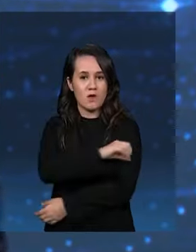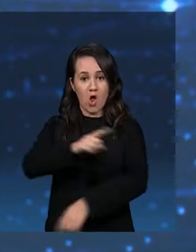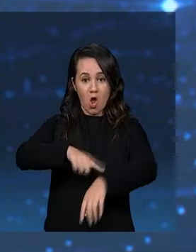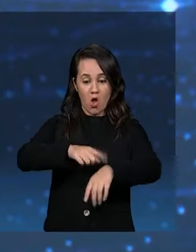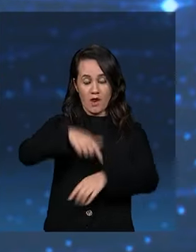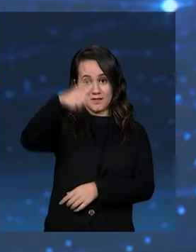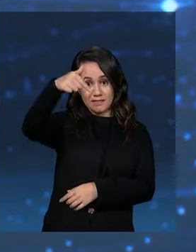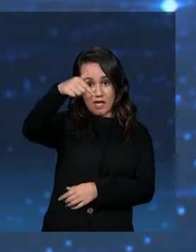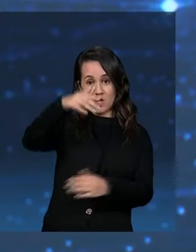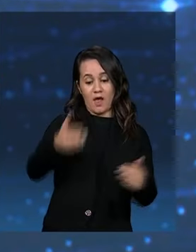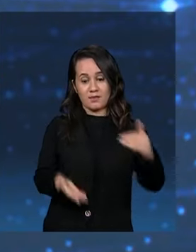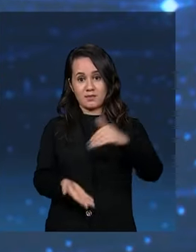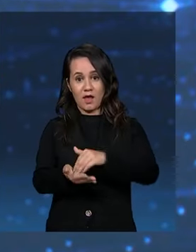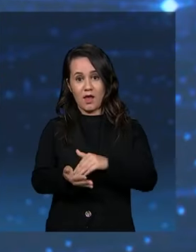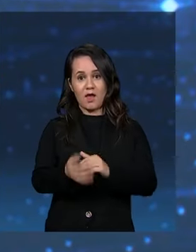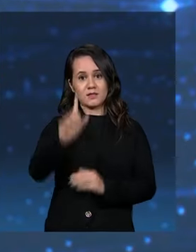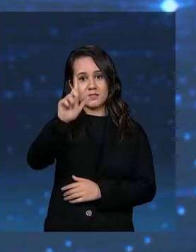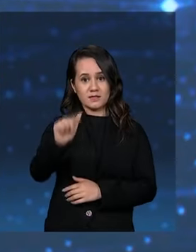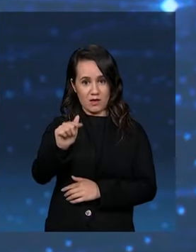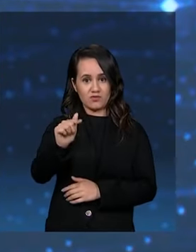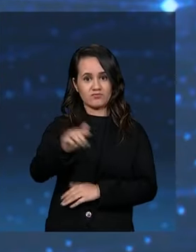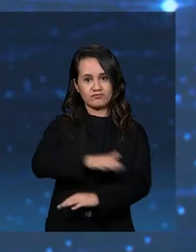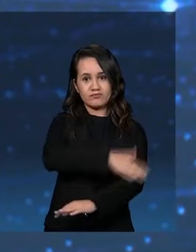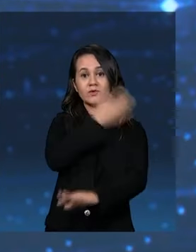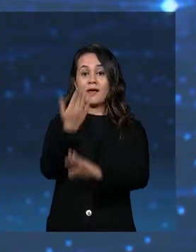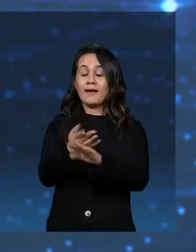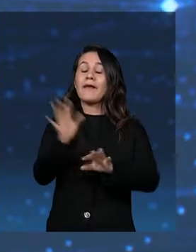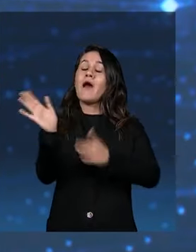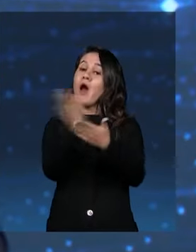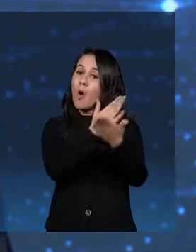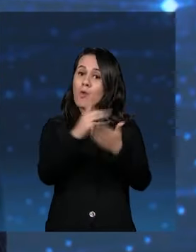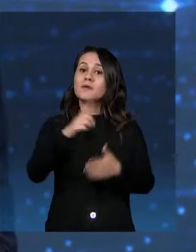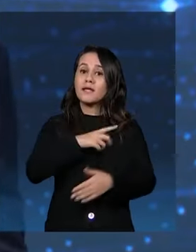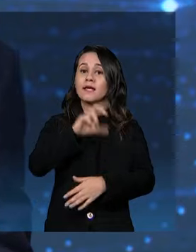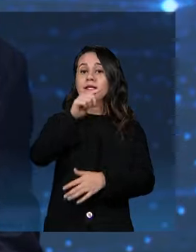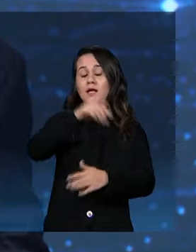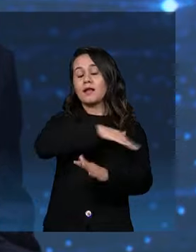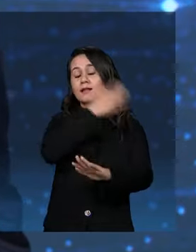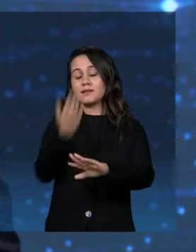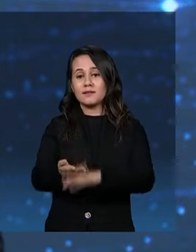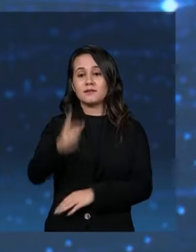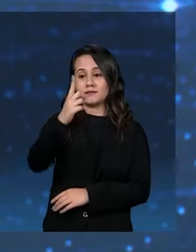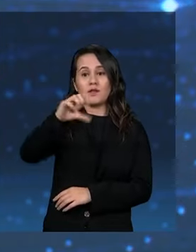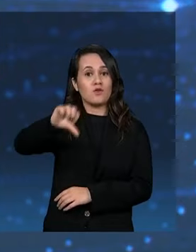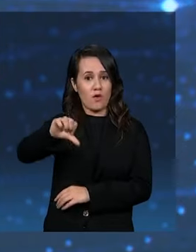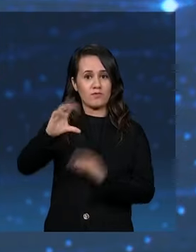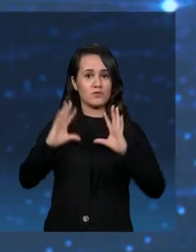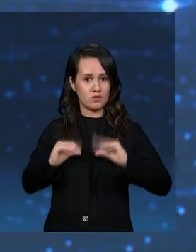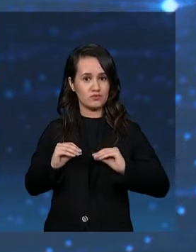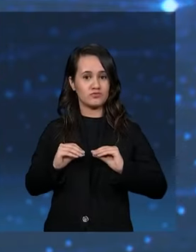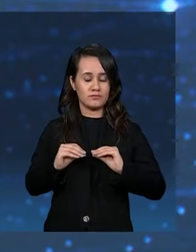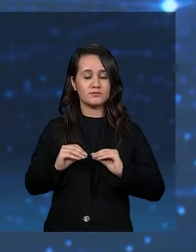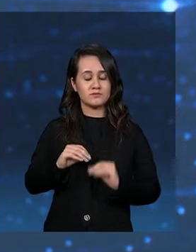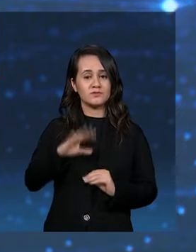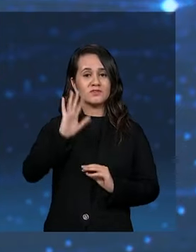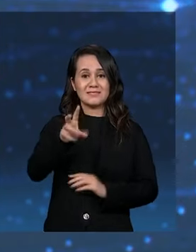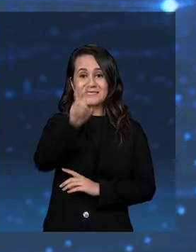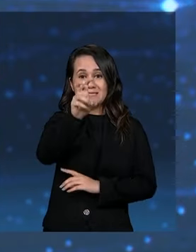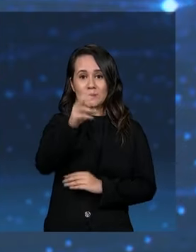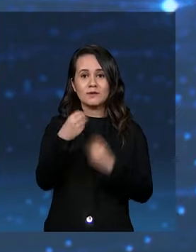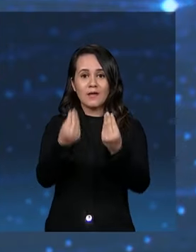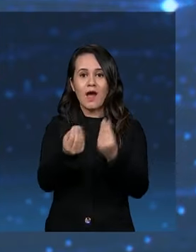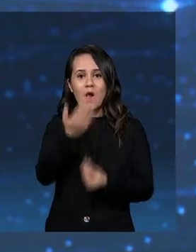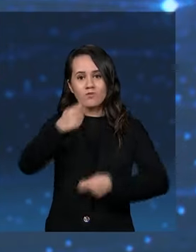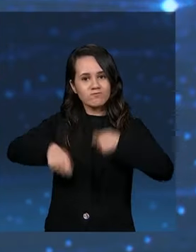7 até as 17, já estamos fazendo algumas creches até as 19 horas, com 5 refeições, com um trabalho fundamental